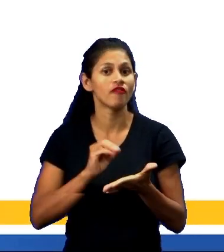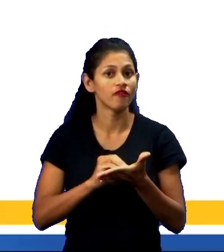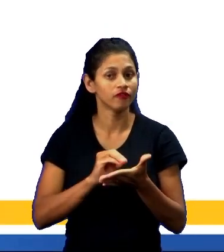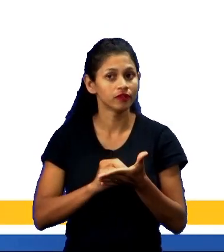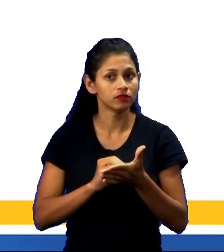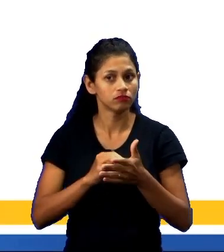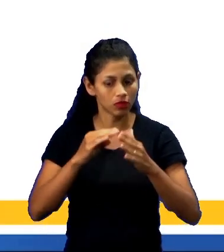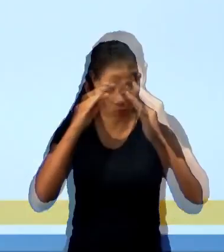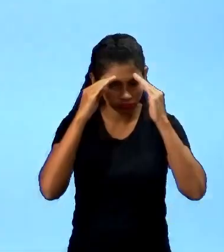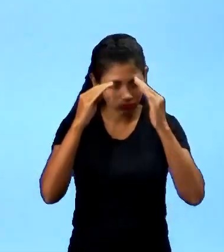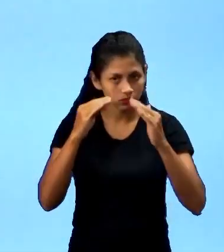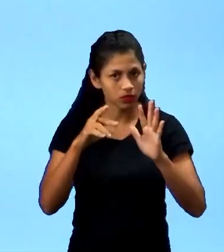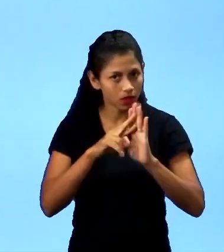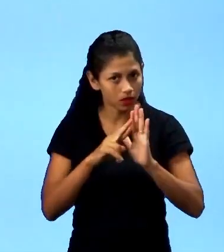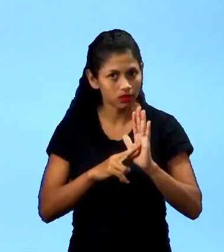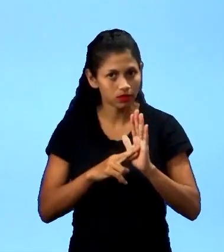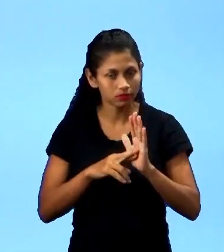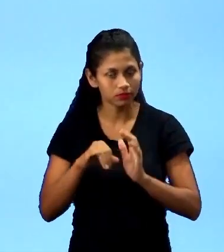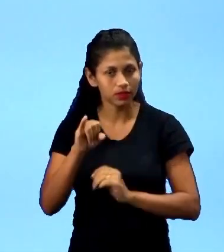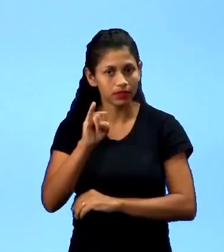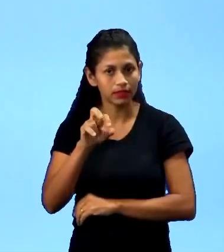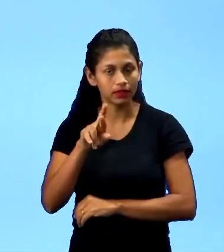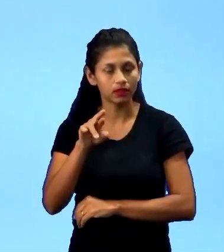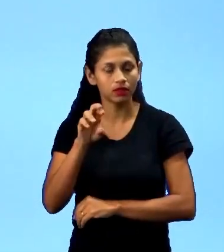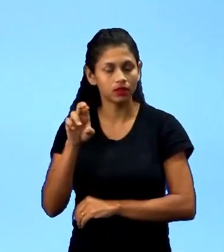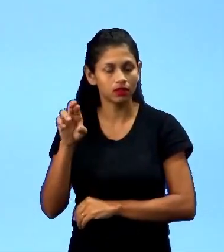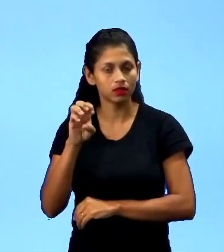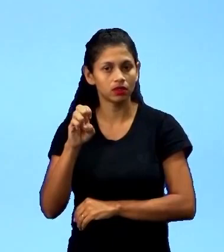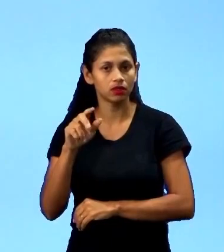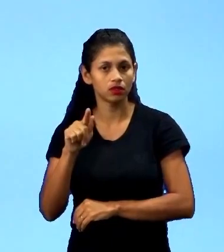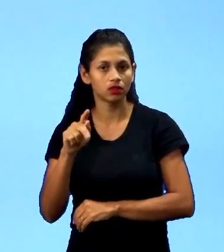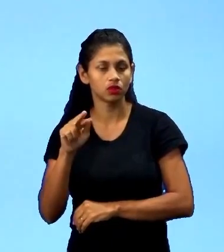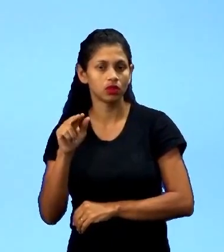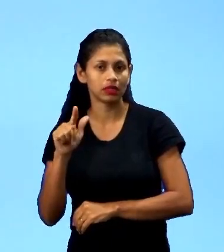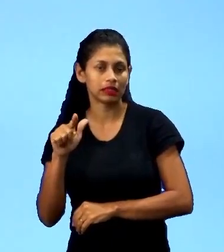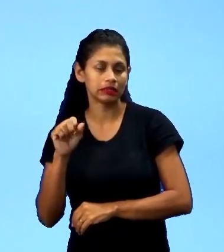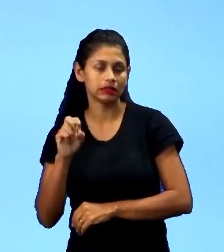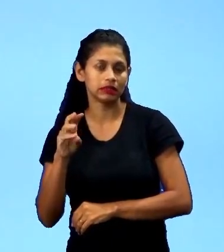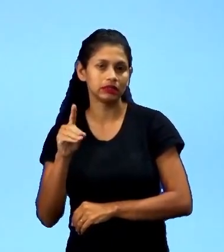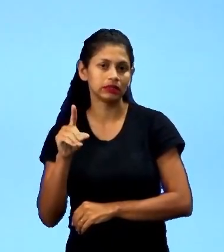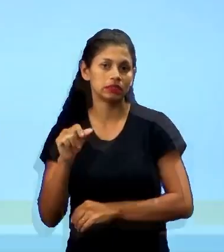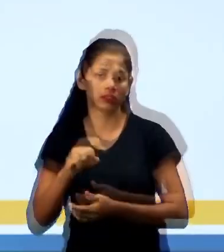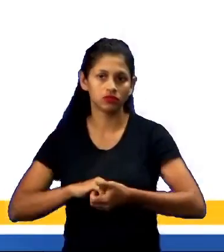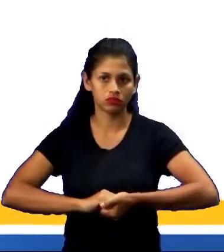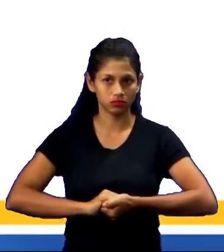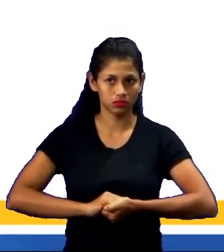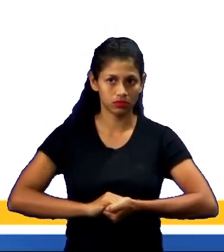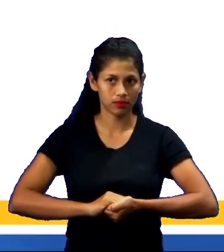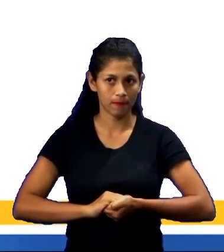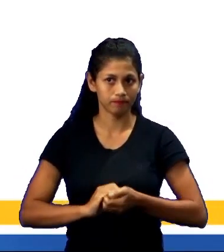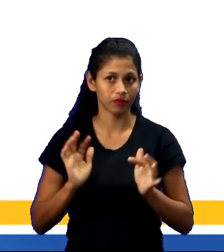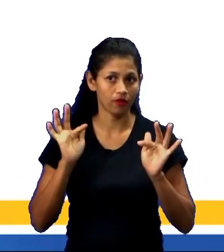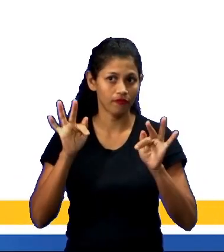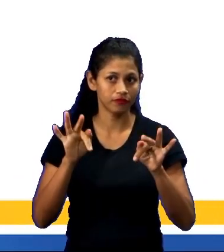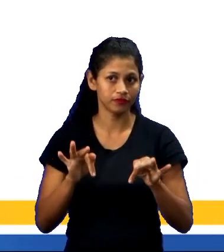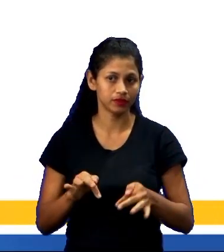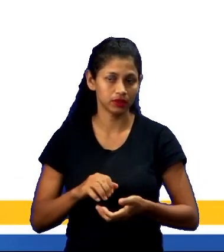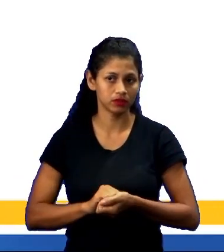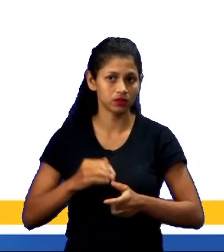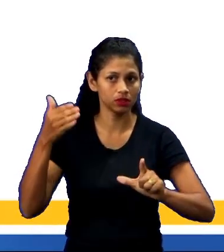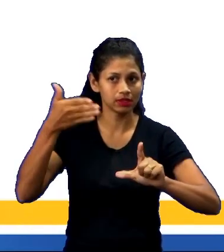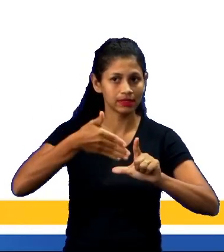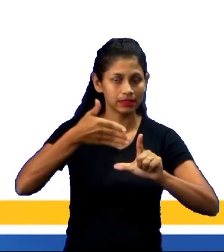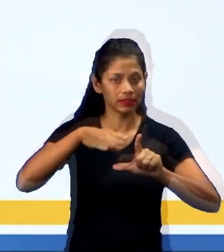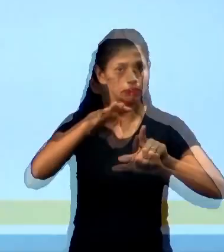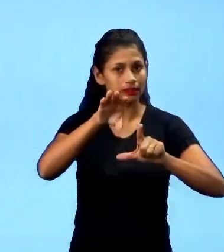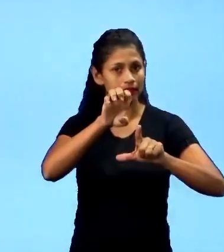irregularidade. Tranquilo? Então, gente conseguindo compreender isso, a gente fica por aqui. Qualquer coisa é só acessar